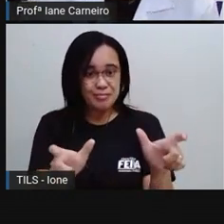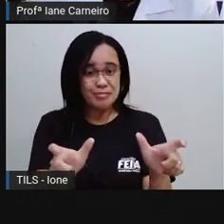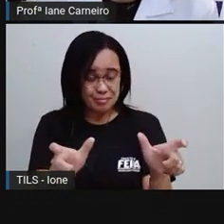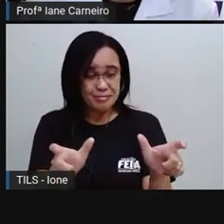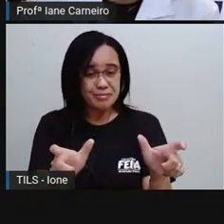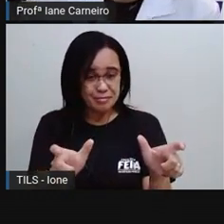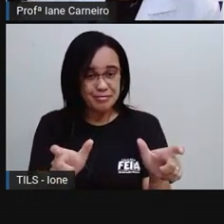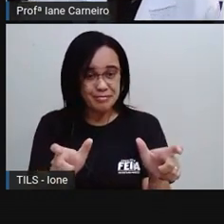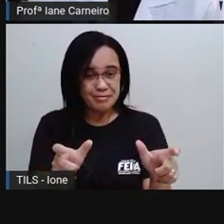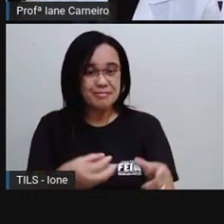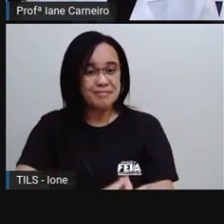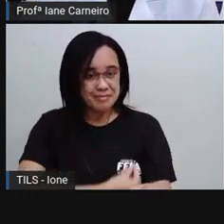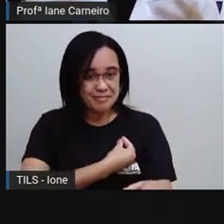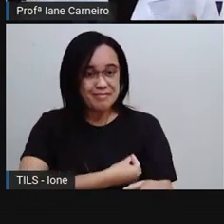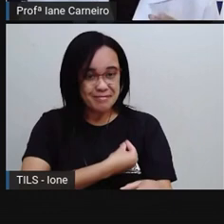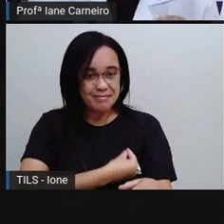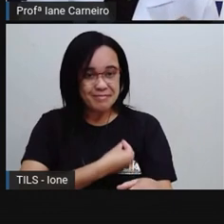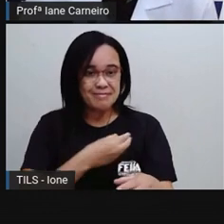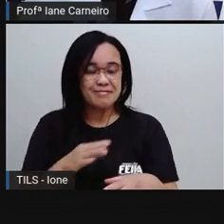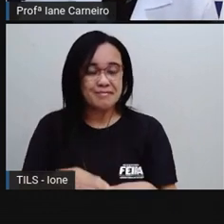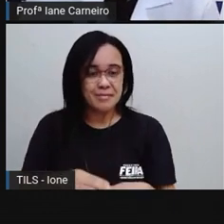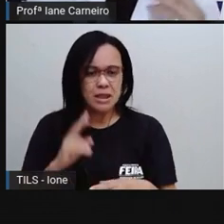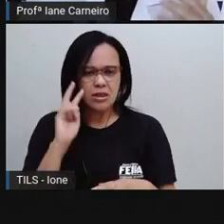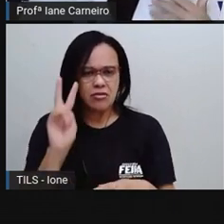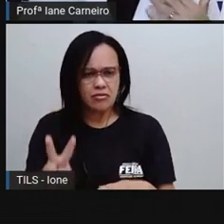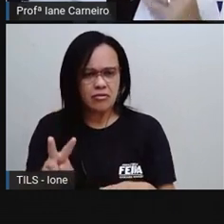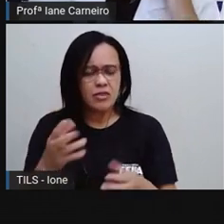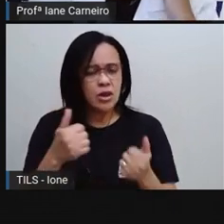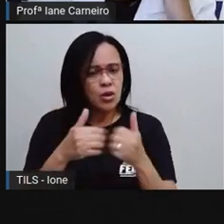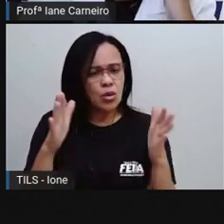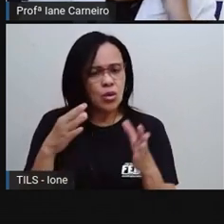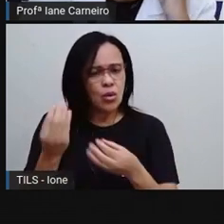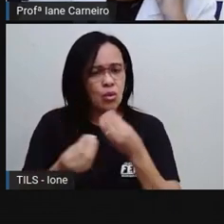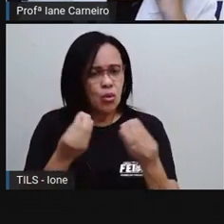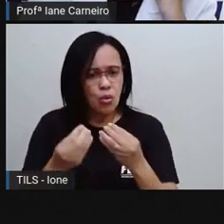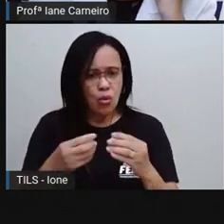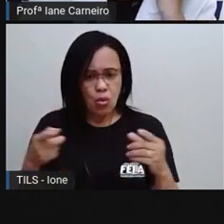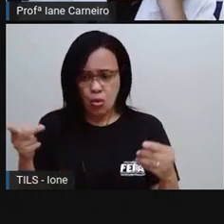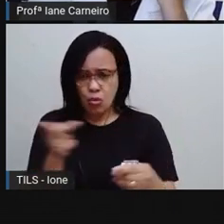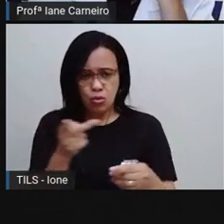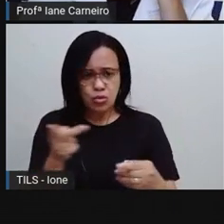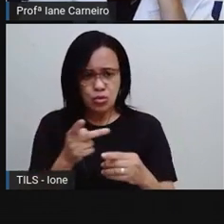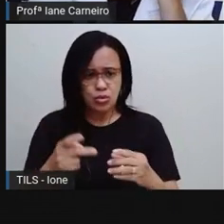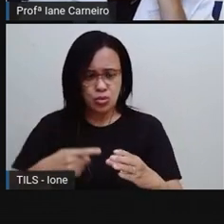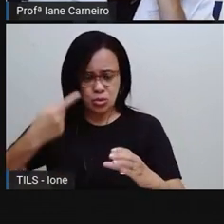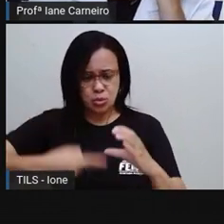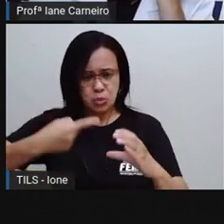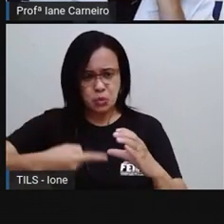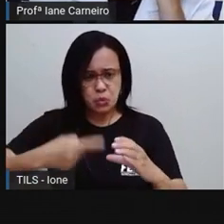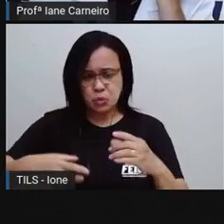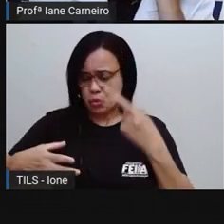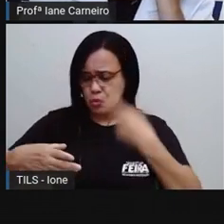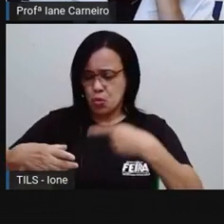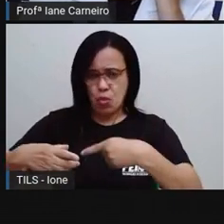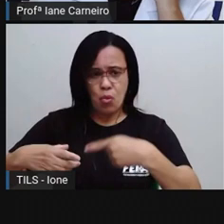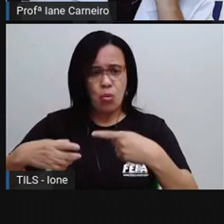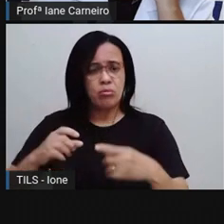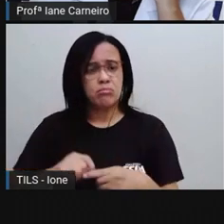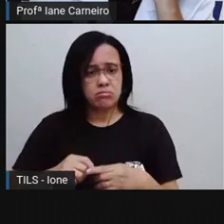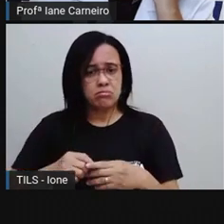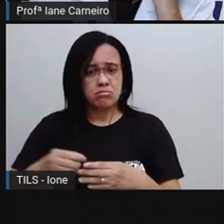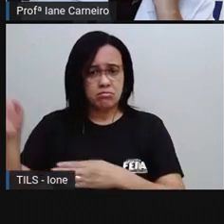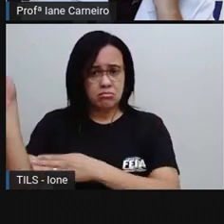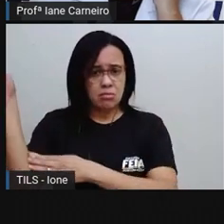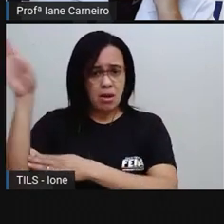rosa viveiro, né? A gente vê aqui no início falando, né? Que eles brigaram debaixo de uma sacada, ó.